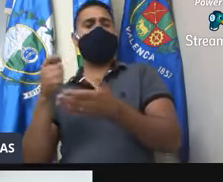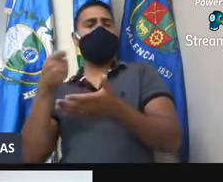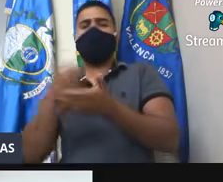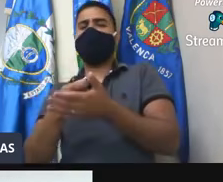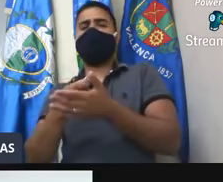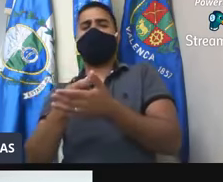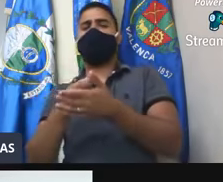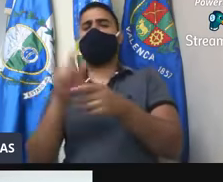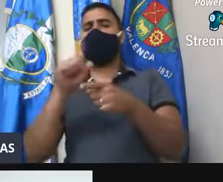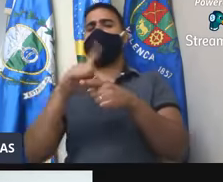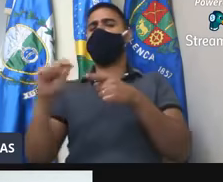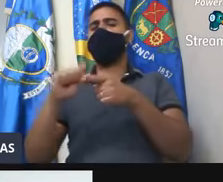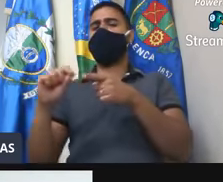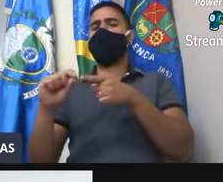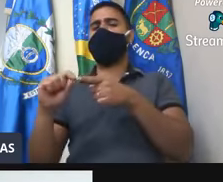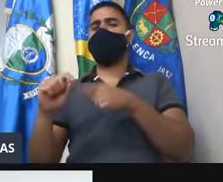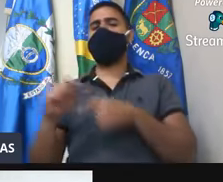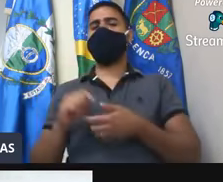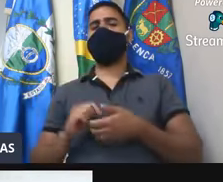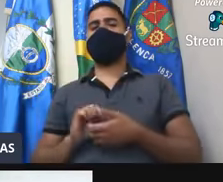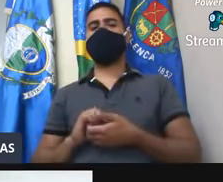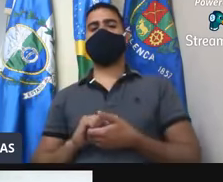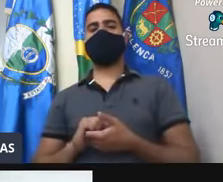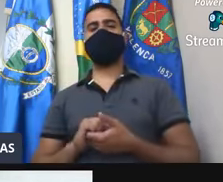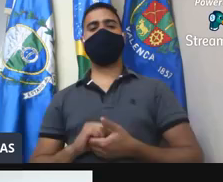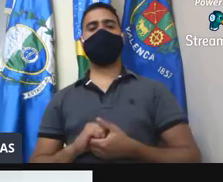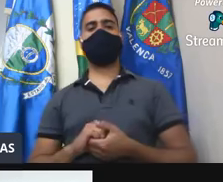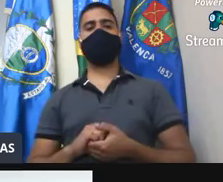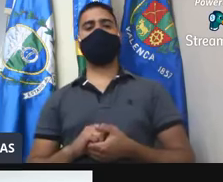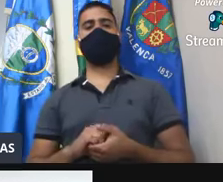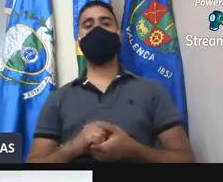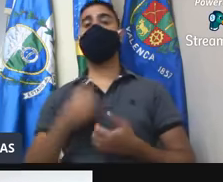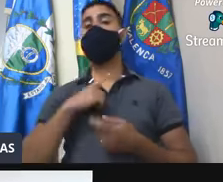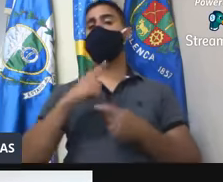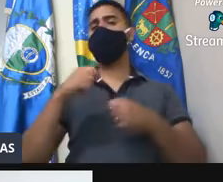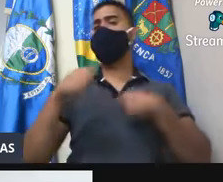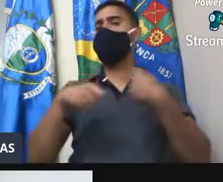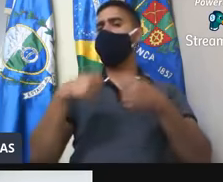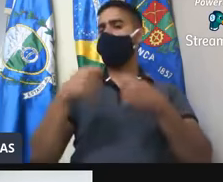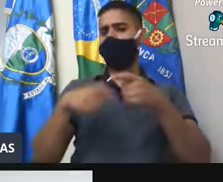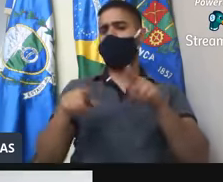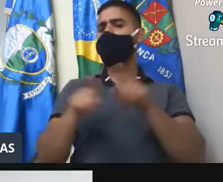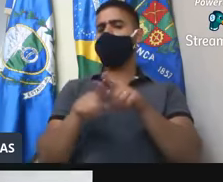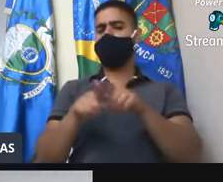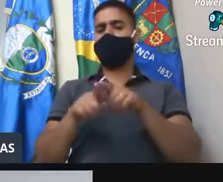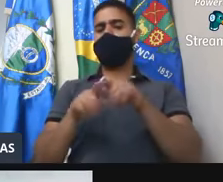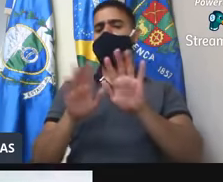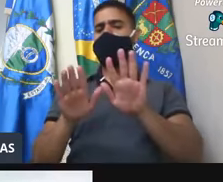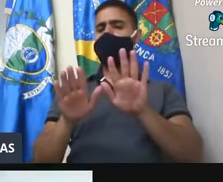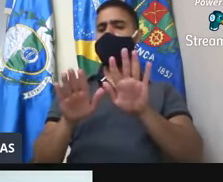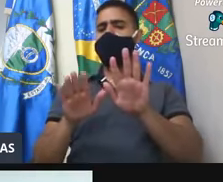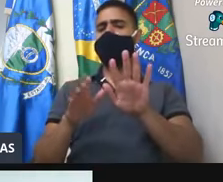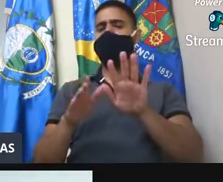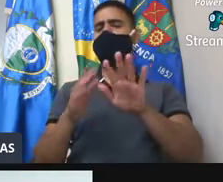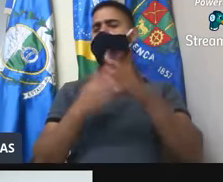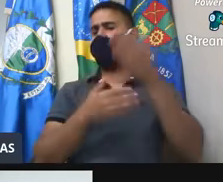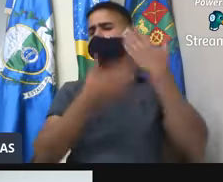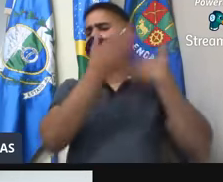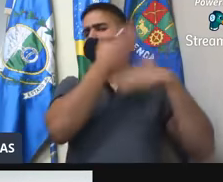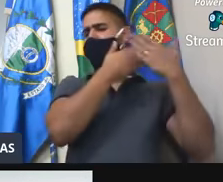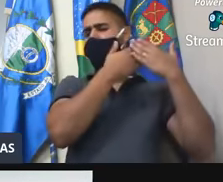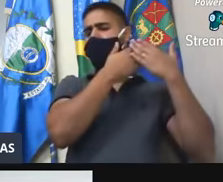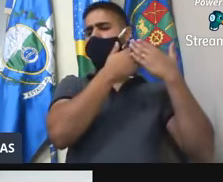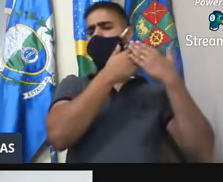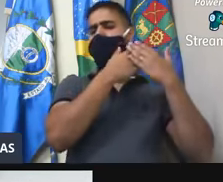construir as unidades para que não pague aluguel e tem aí esse, essa economia dos gastos públicos.